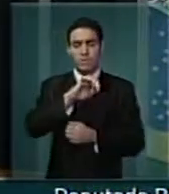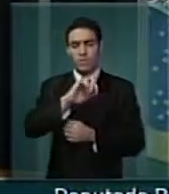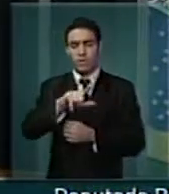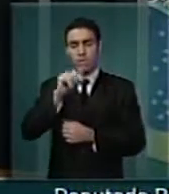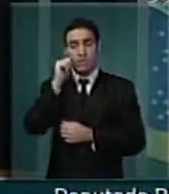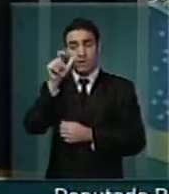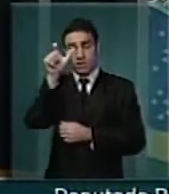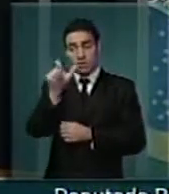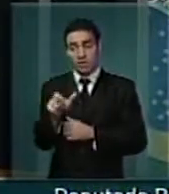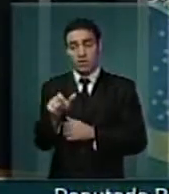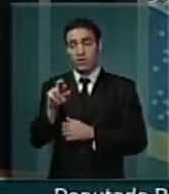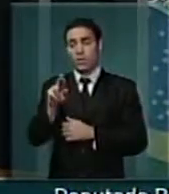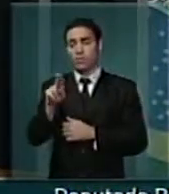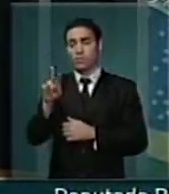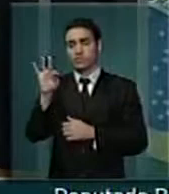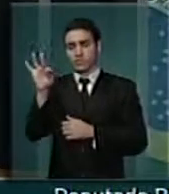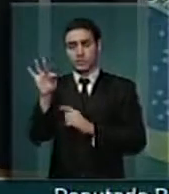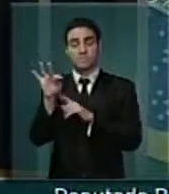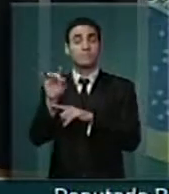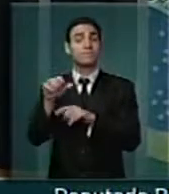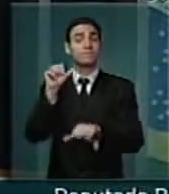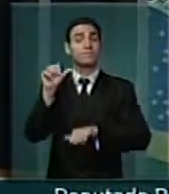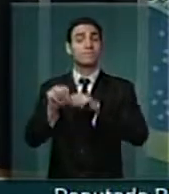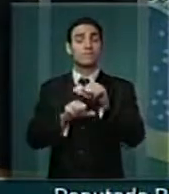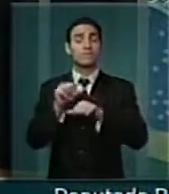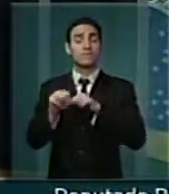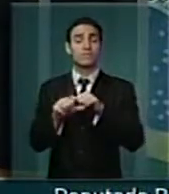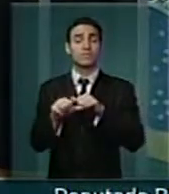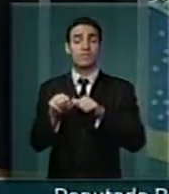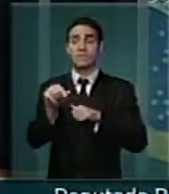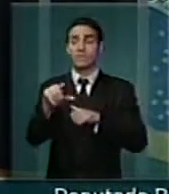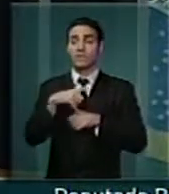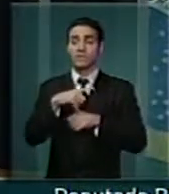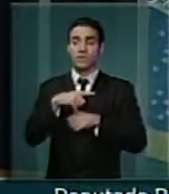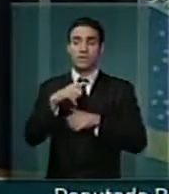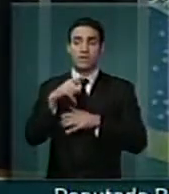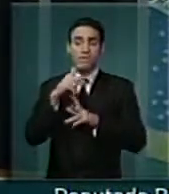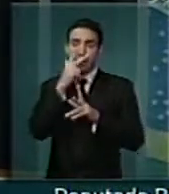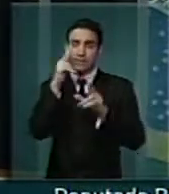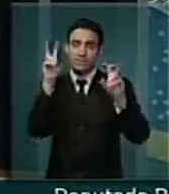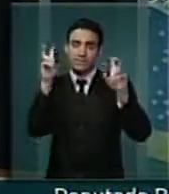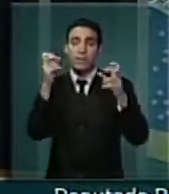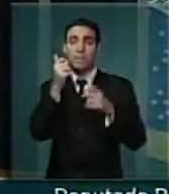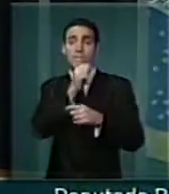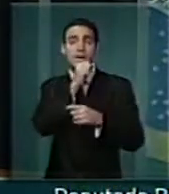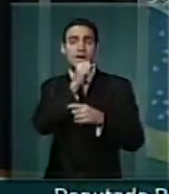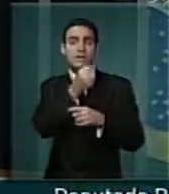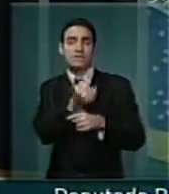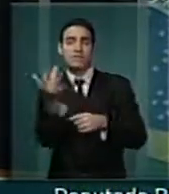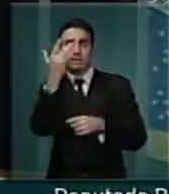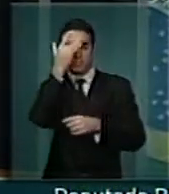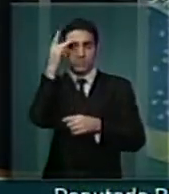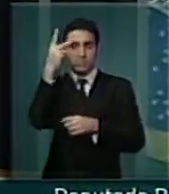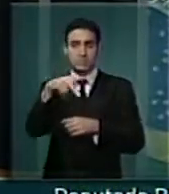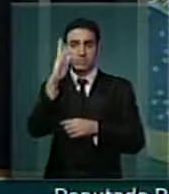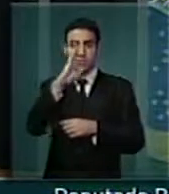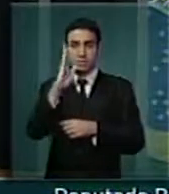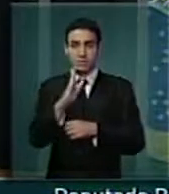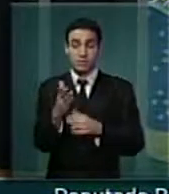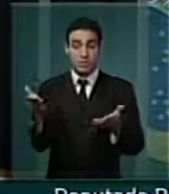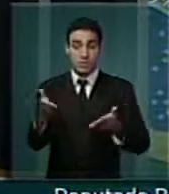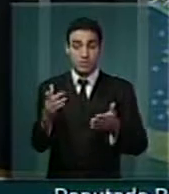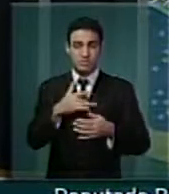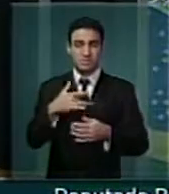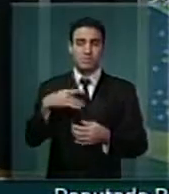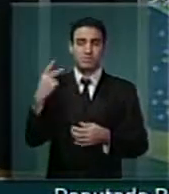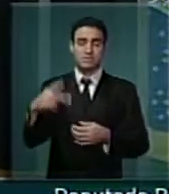extraordinária tornou-se, de certa forma, a mãe de milhões de pessoas em todo o Brasil. Hoje, a